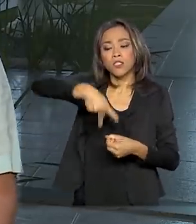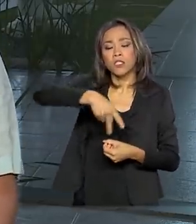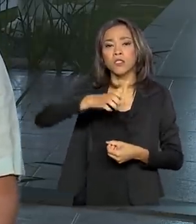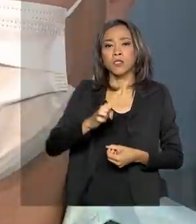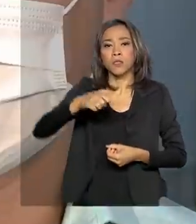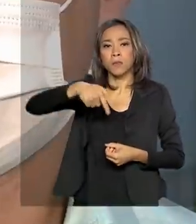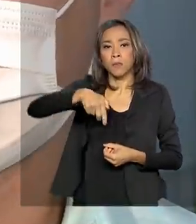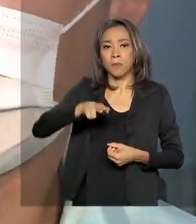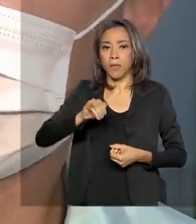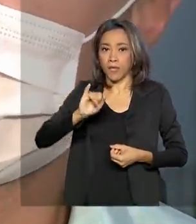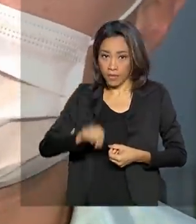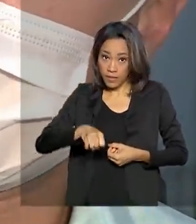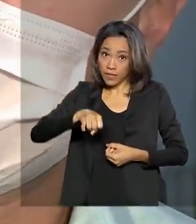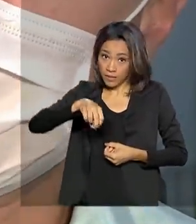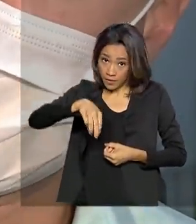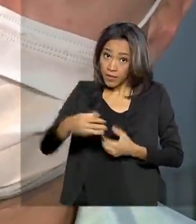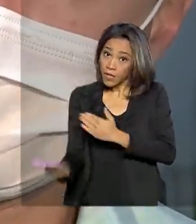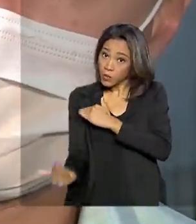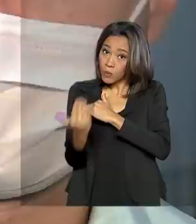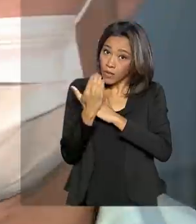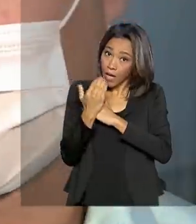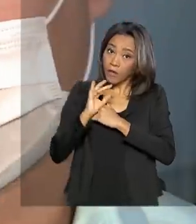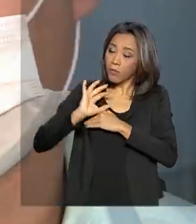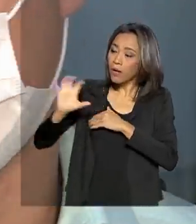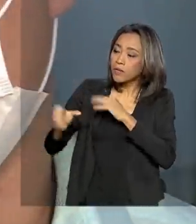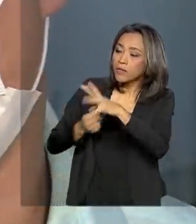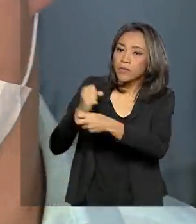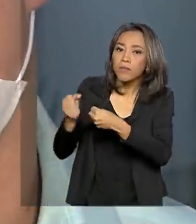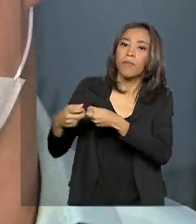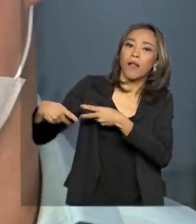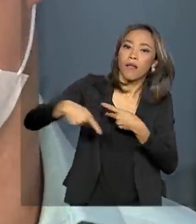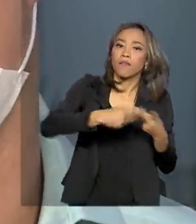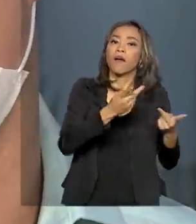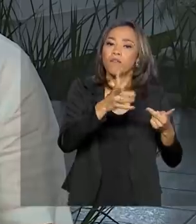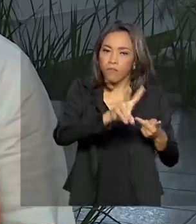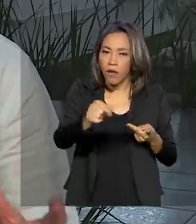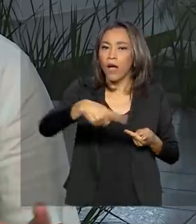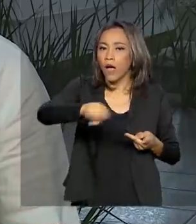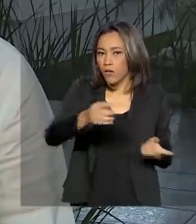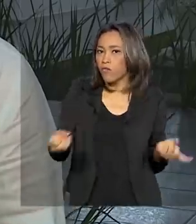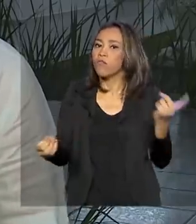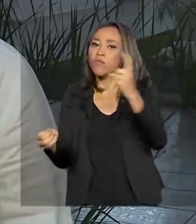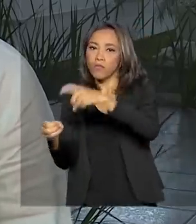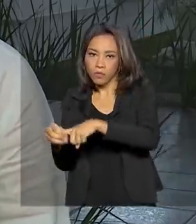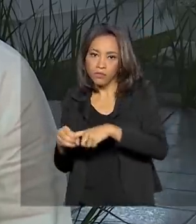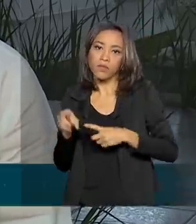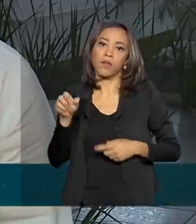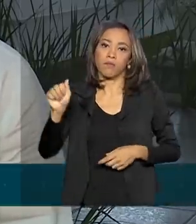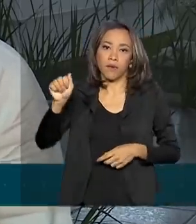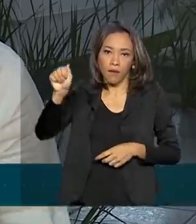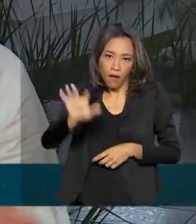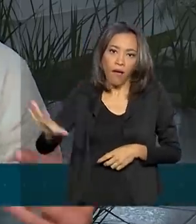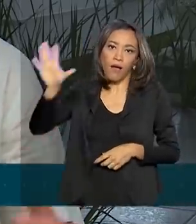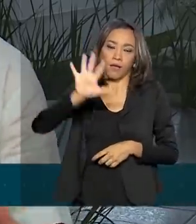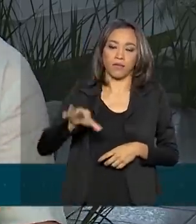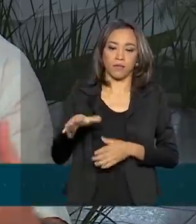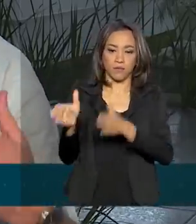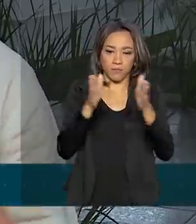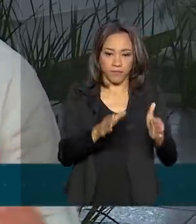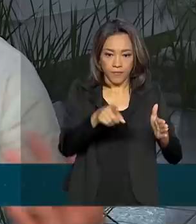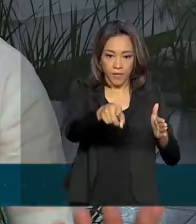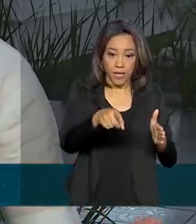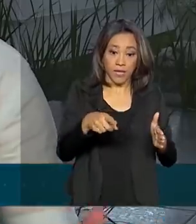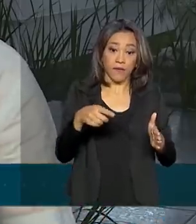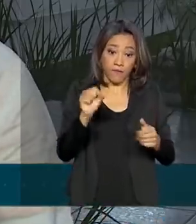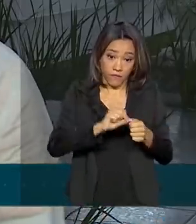ajudaram no processo de resgate dos brasileiros devem retornar ao país asiático. Uma vez finalizada essa parte